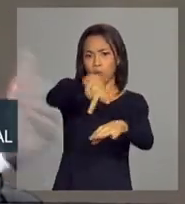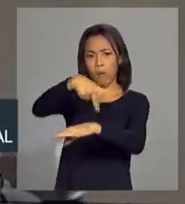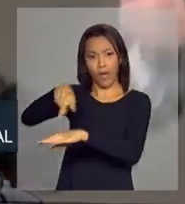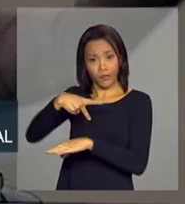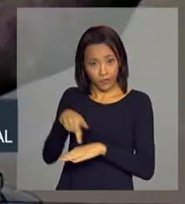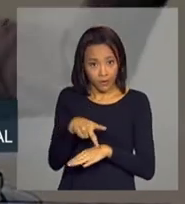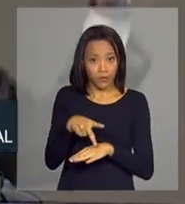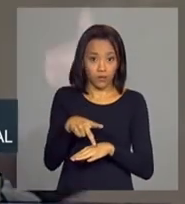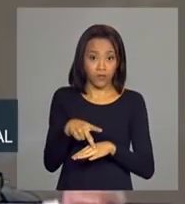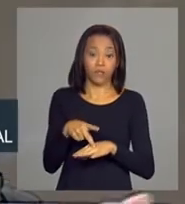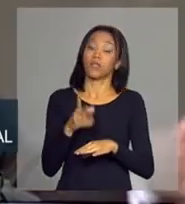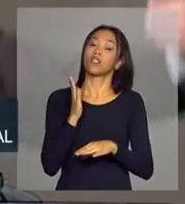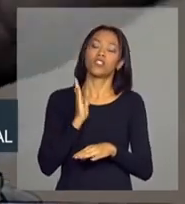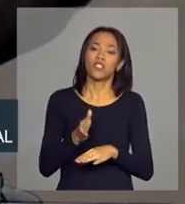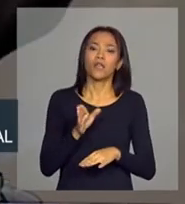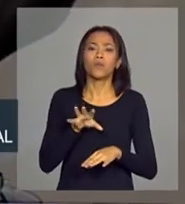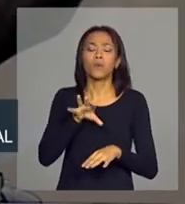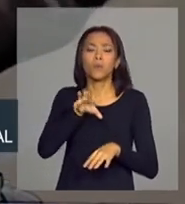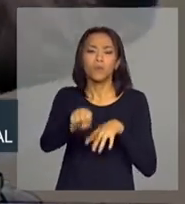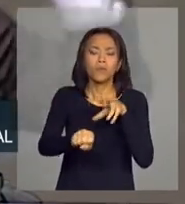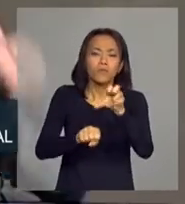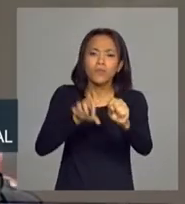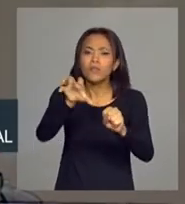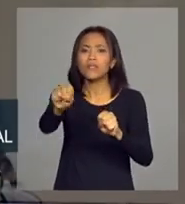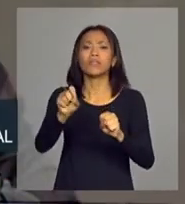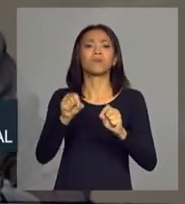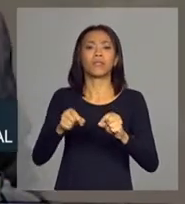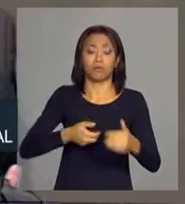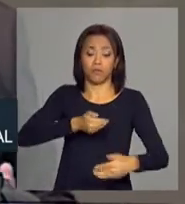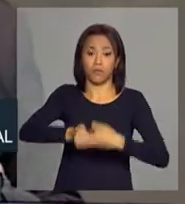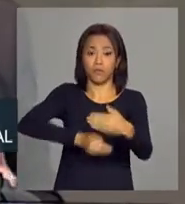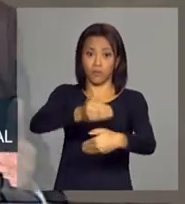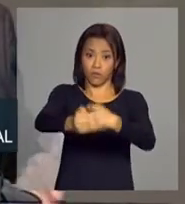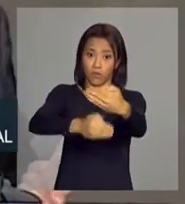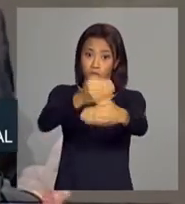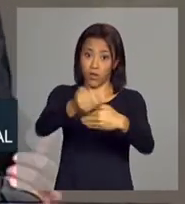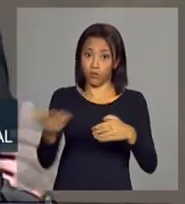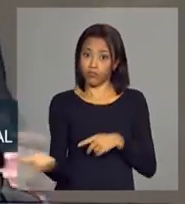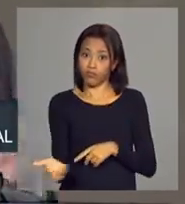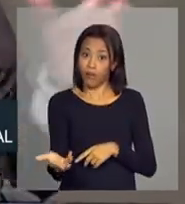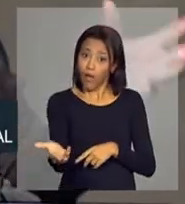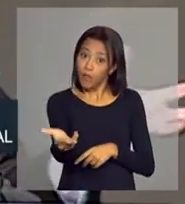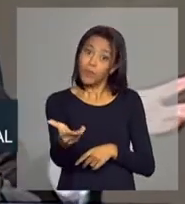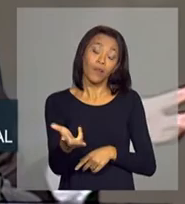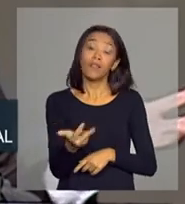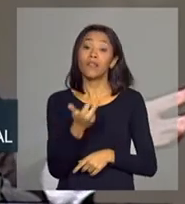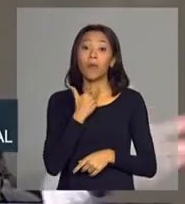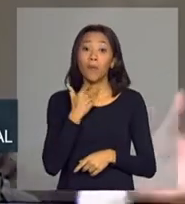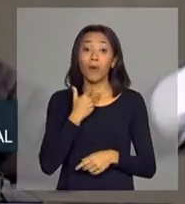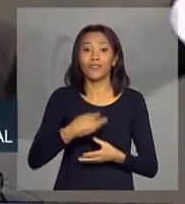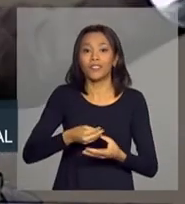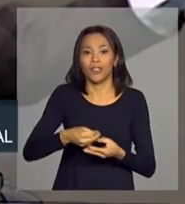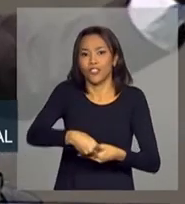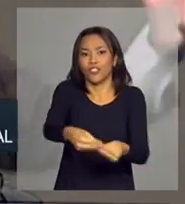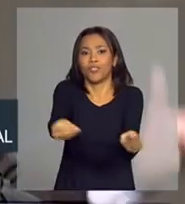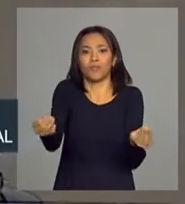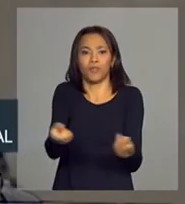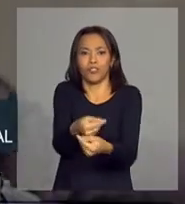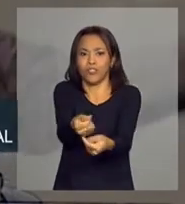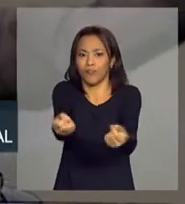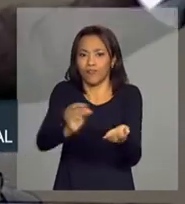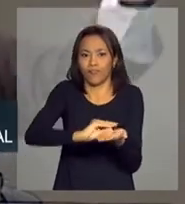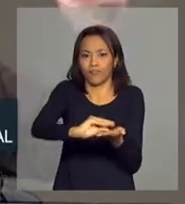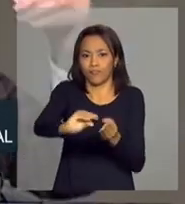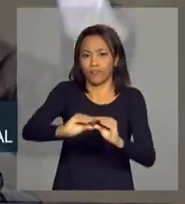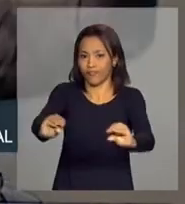em processo de catch-up, de busca de crescimento acelerado, não podem distribuir renda. A concentração de renda faz